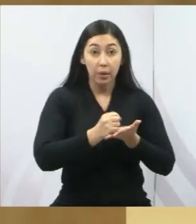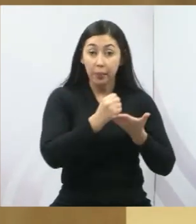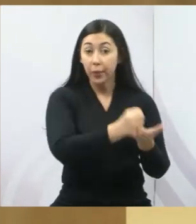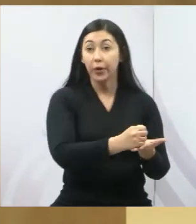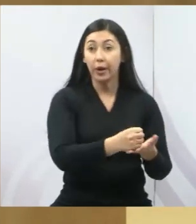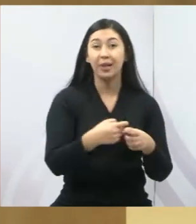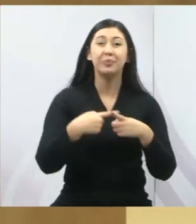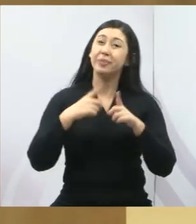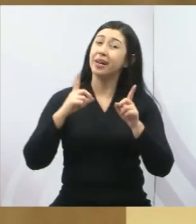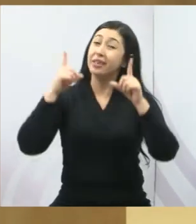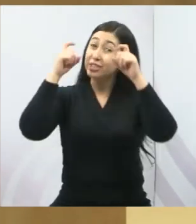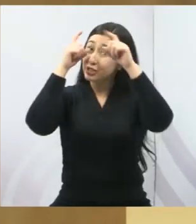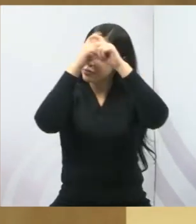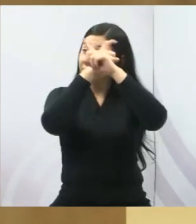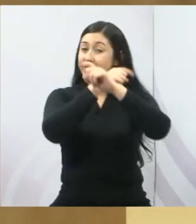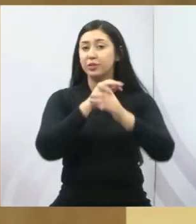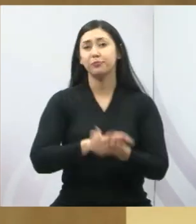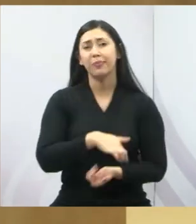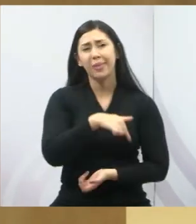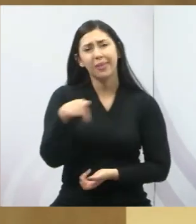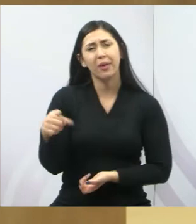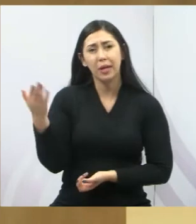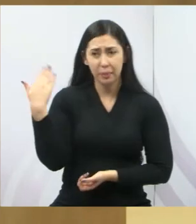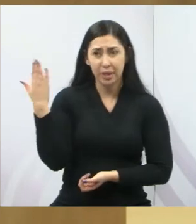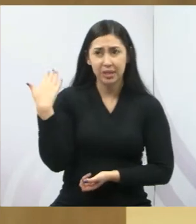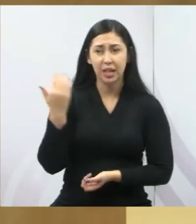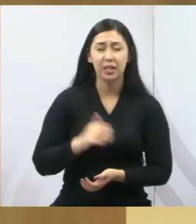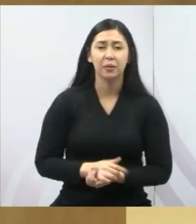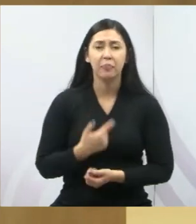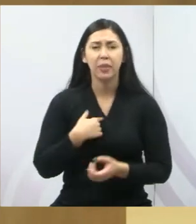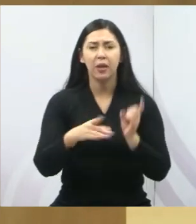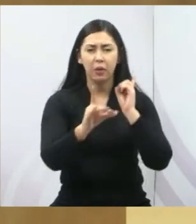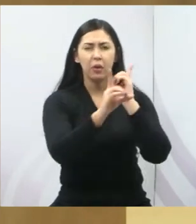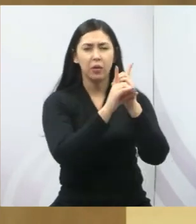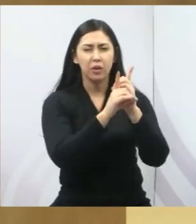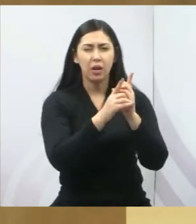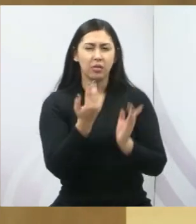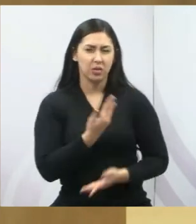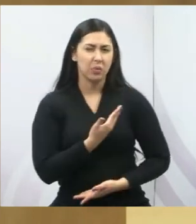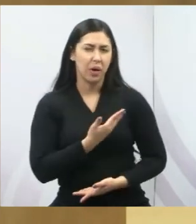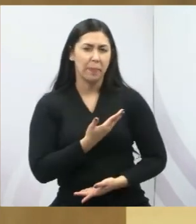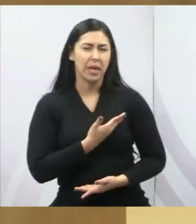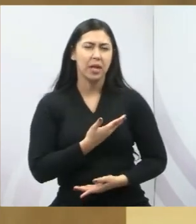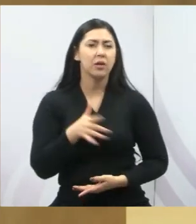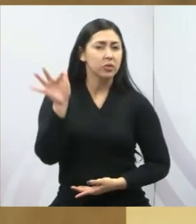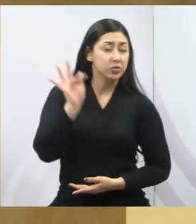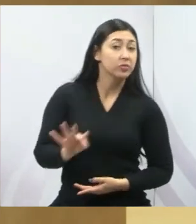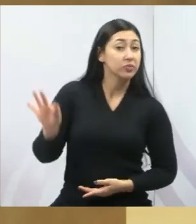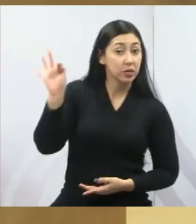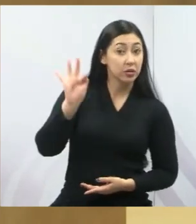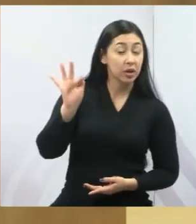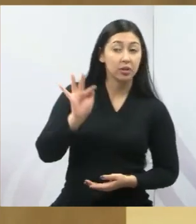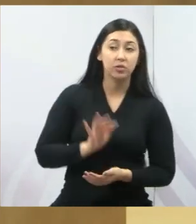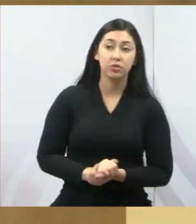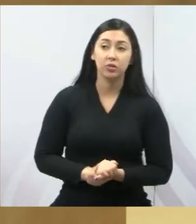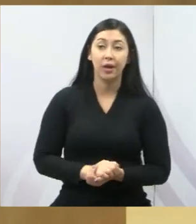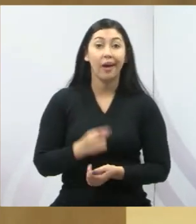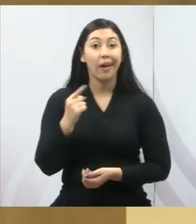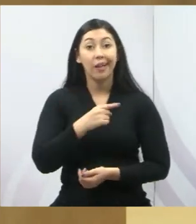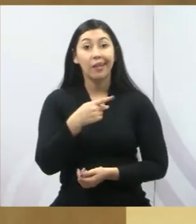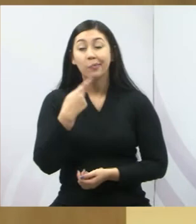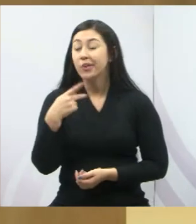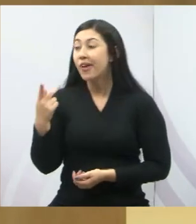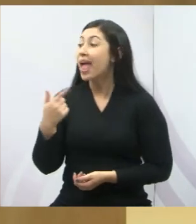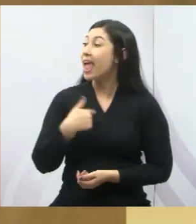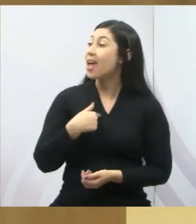mas é muito duro. A semana passada eu encontrei com um colega de faculdade e ele me disse que estava fazendo